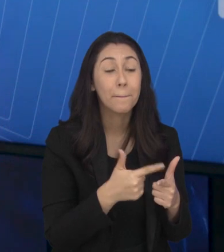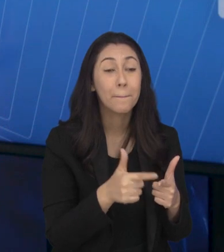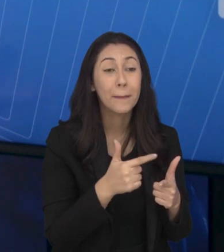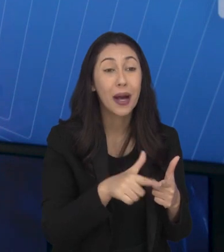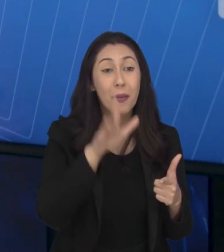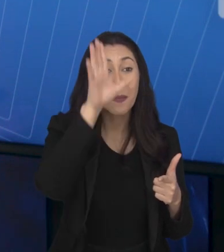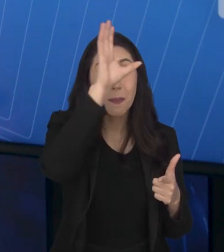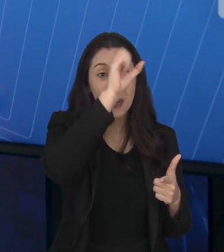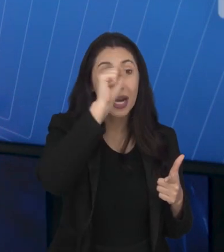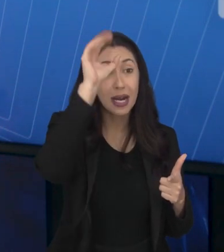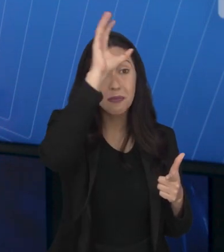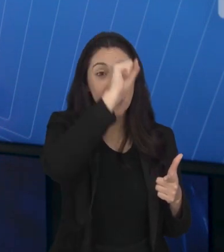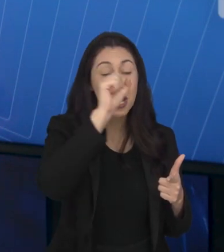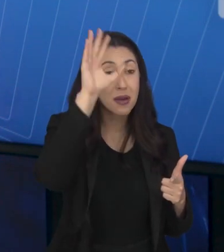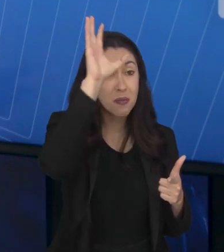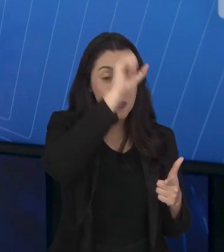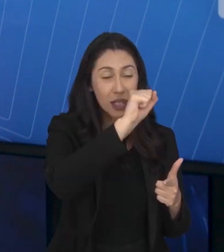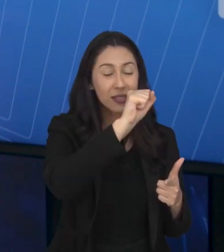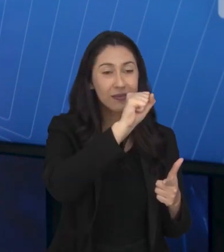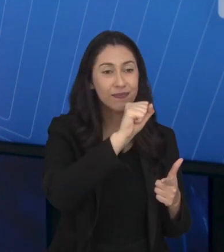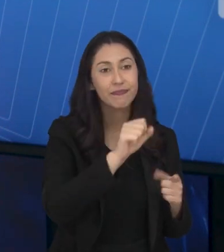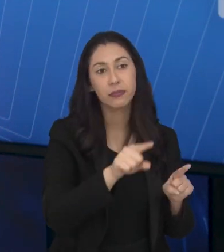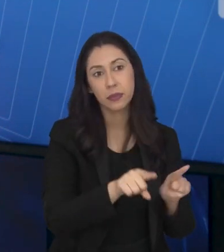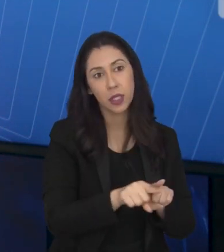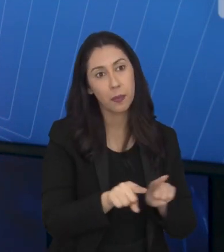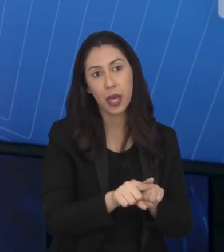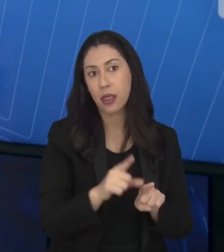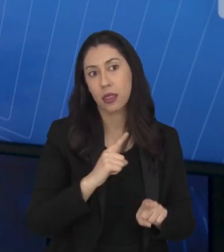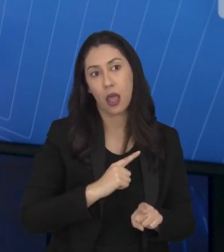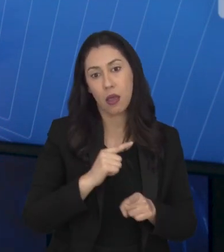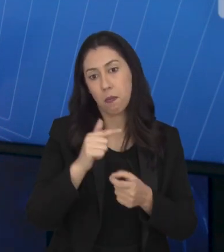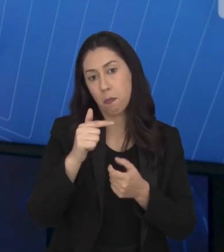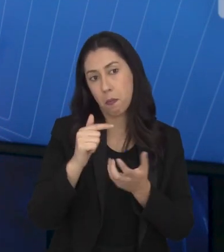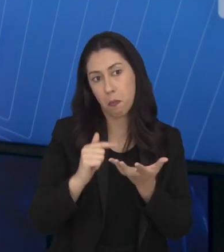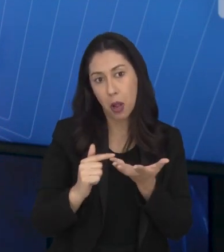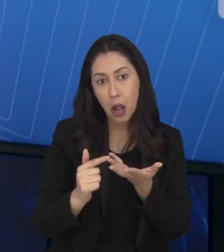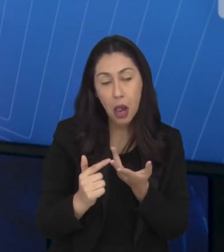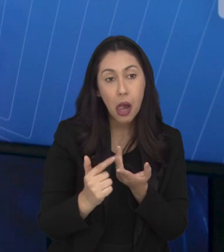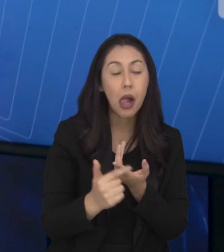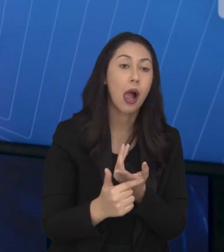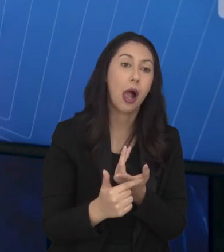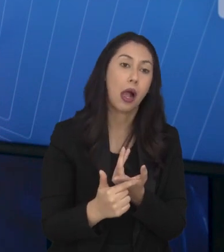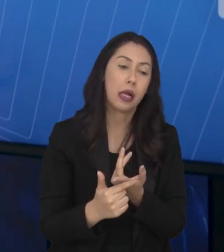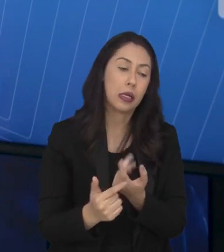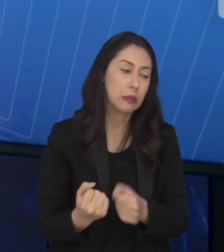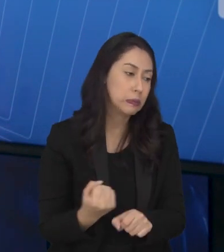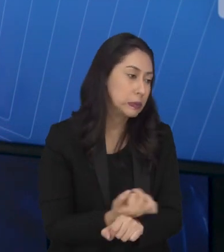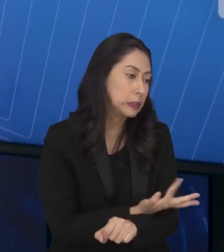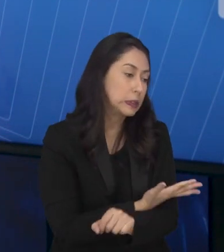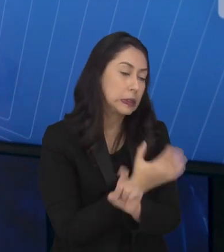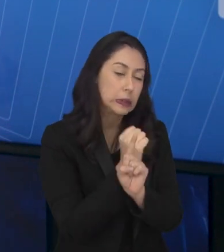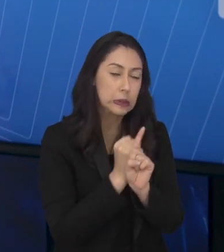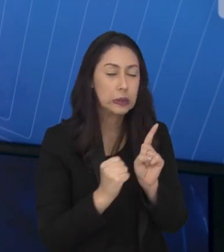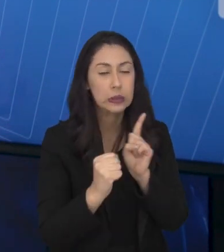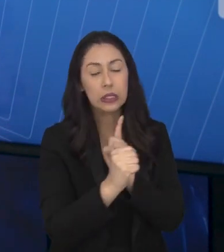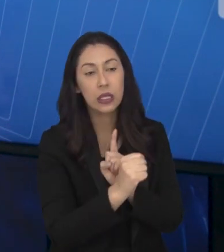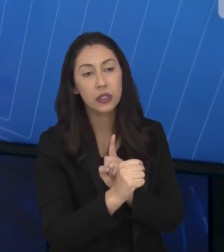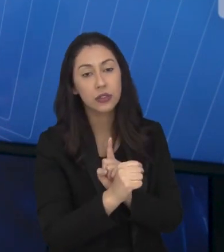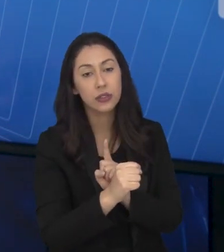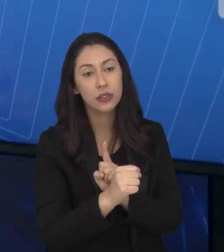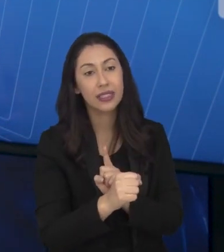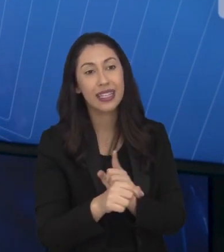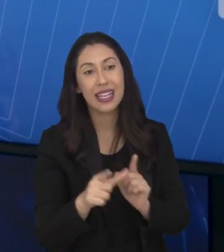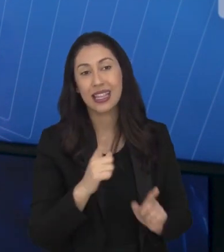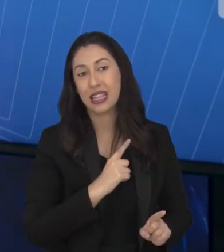de aprendizagem. E aí, englobam também dificuldades nas habilidades socioemocionais, que muitas